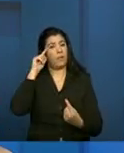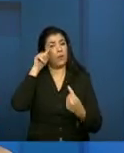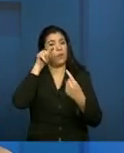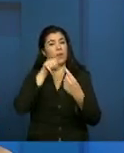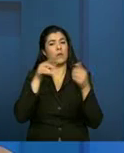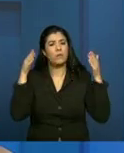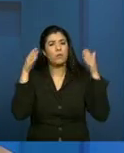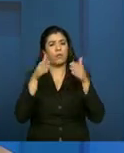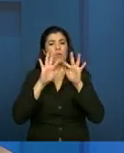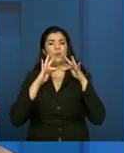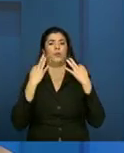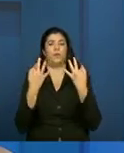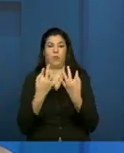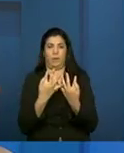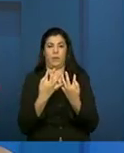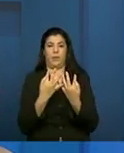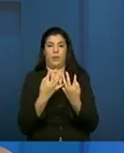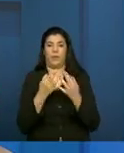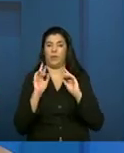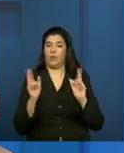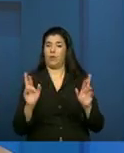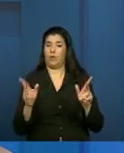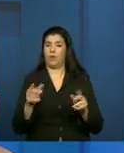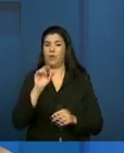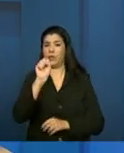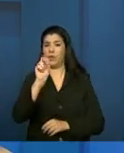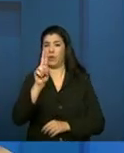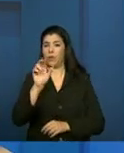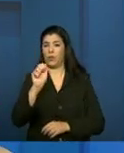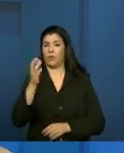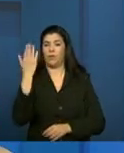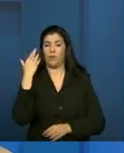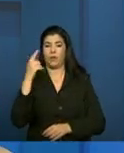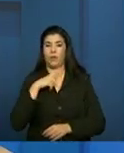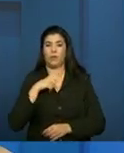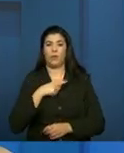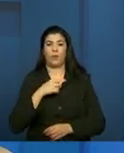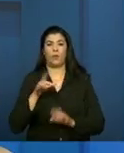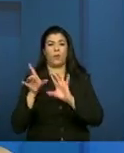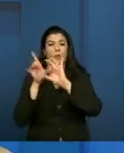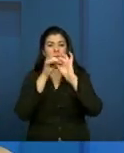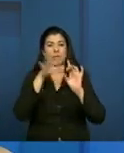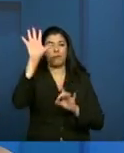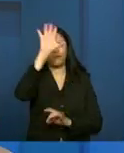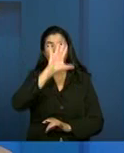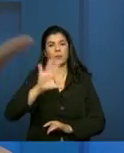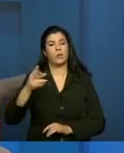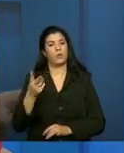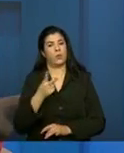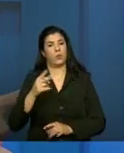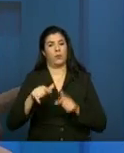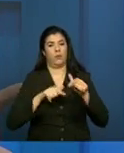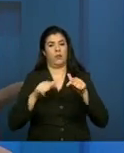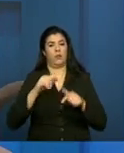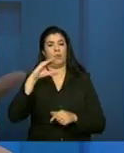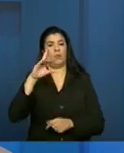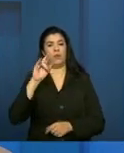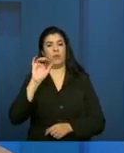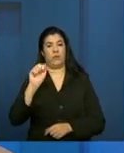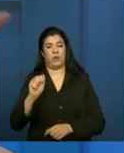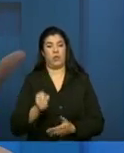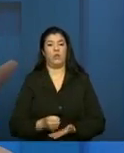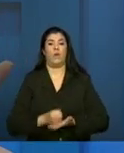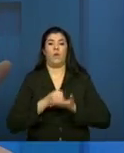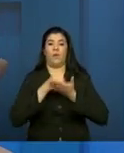foco na família e tudo isso no contexto territorial. Então, por isso que é importante as duas funções do CRAS. A primeira é a oferta do PAIF,